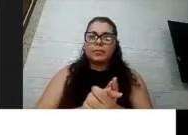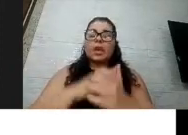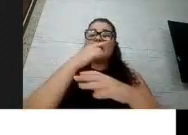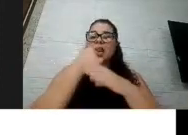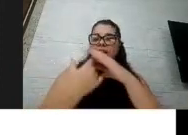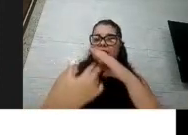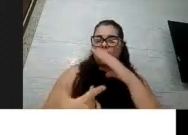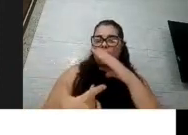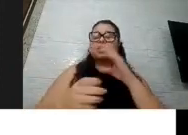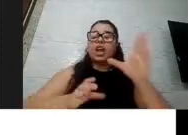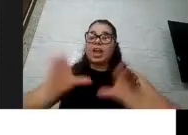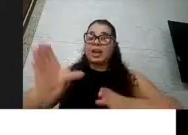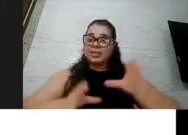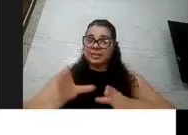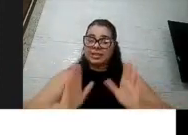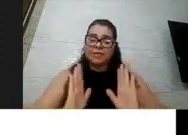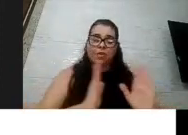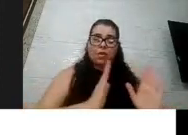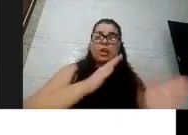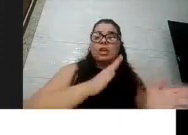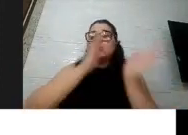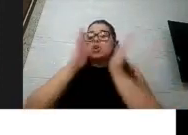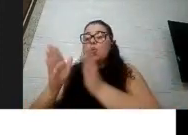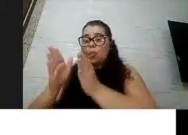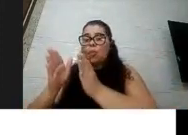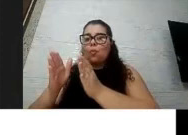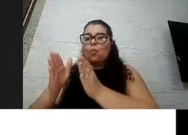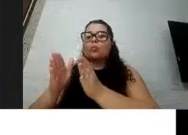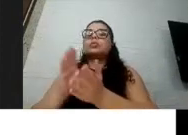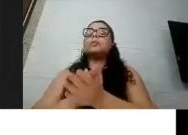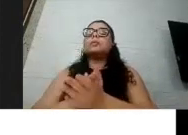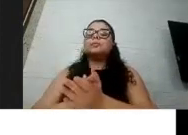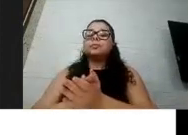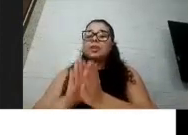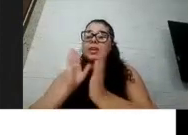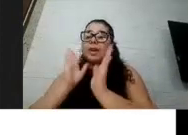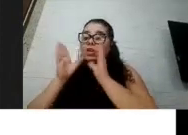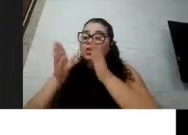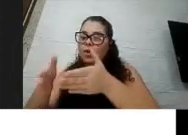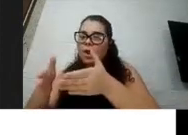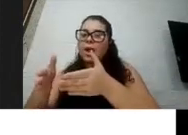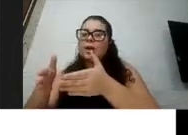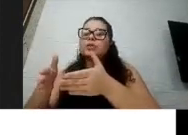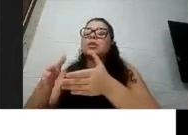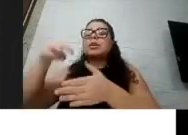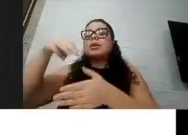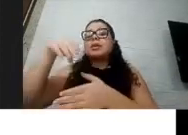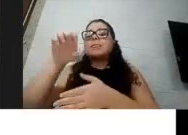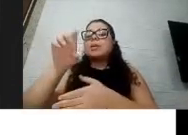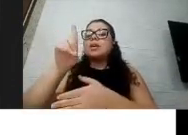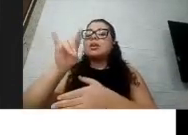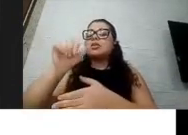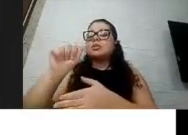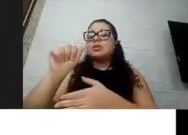mais focado em facilitadores e mediadores, que a gente vai lançar primeiro para vocês que estão participando do curso e